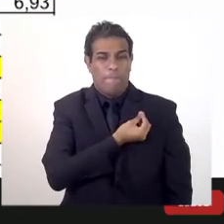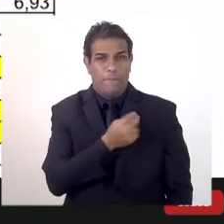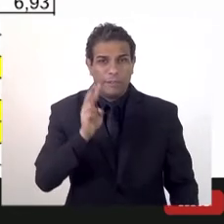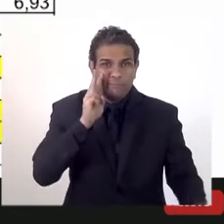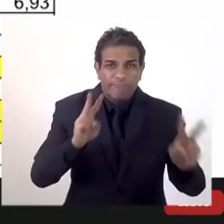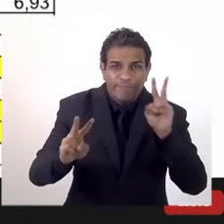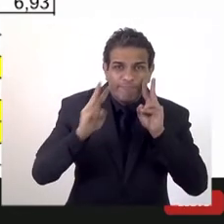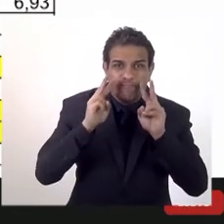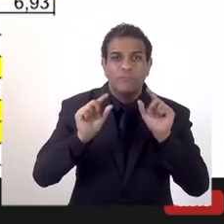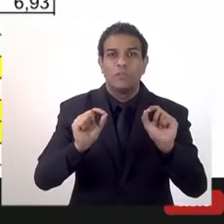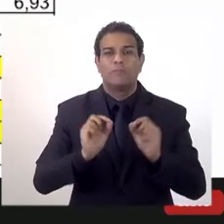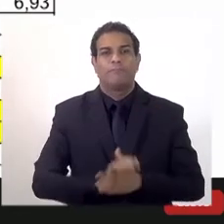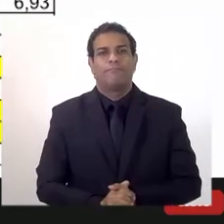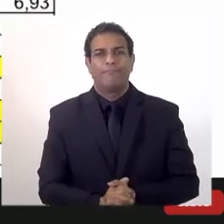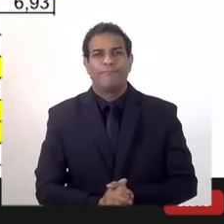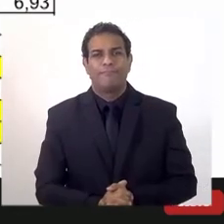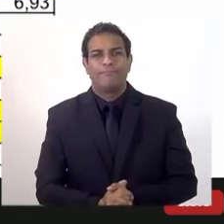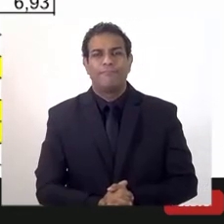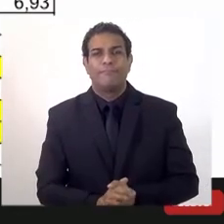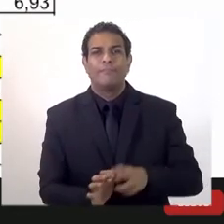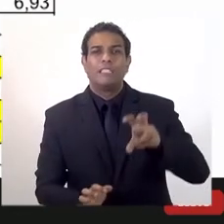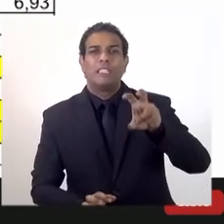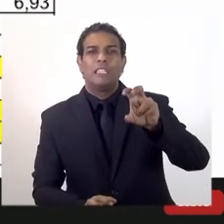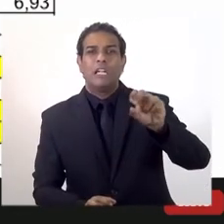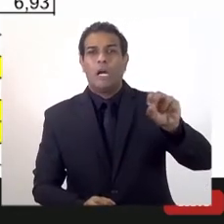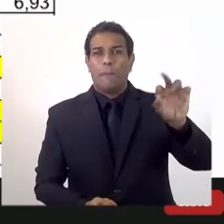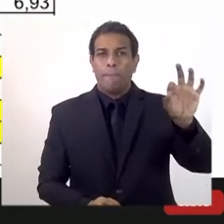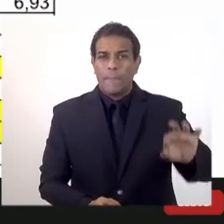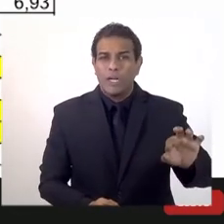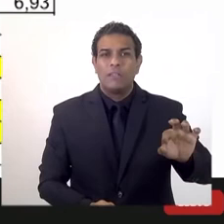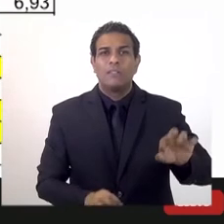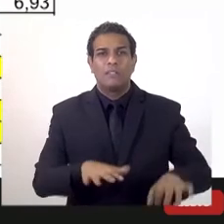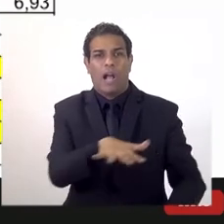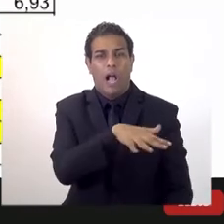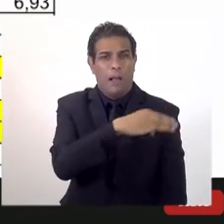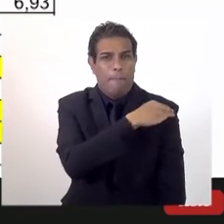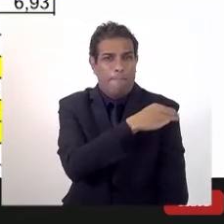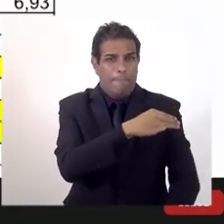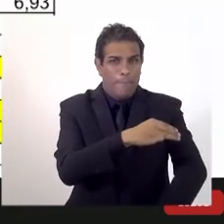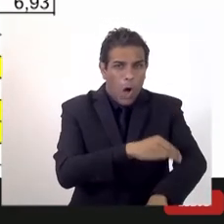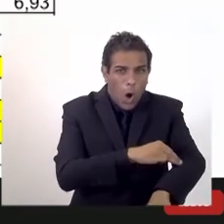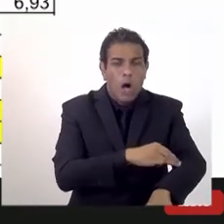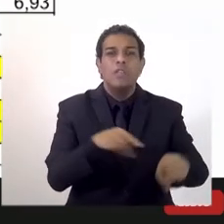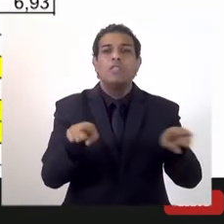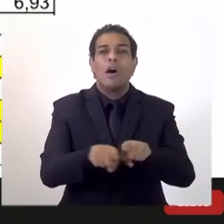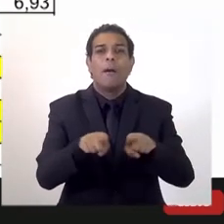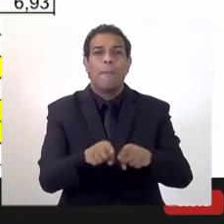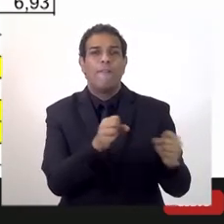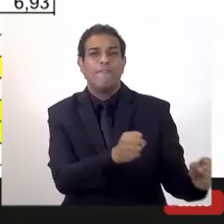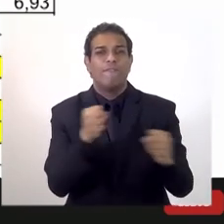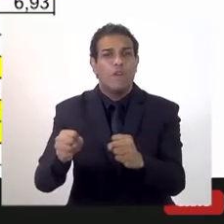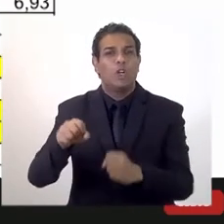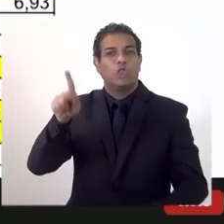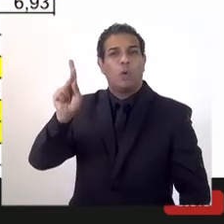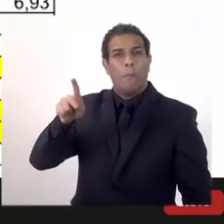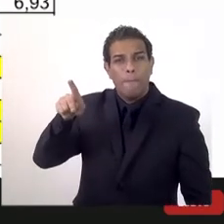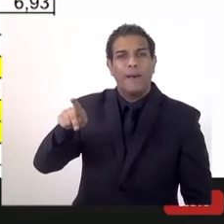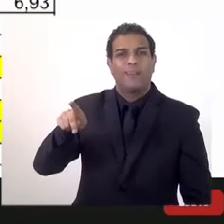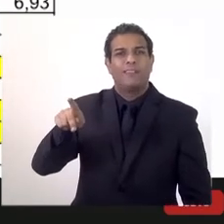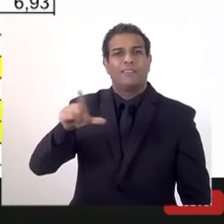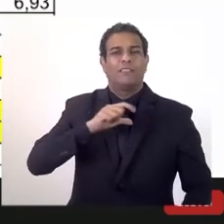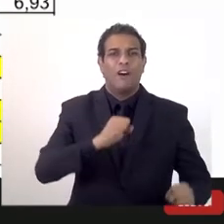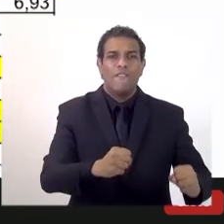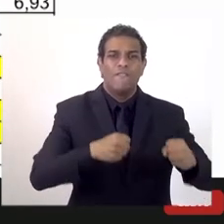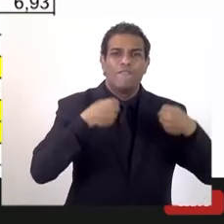vê que entre os melhores só está Macaé, mesmo depois de toda a crise, o que mostra também a força do petróleo, a força de